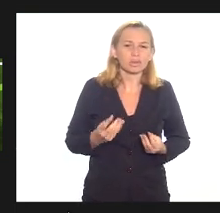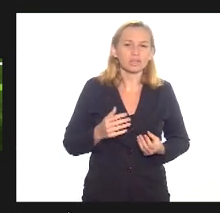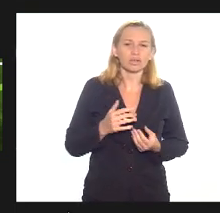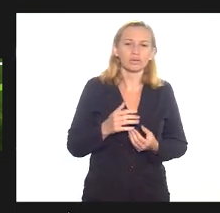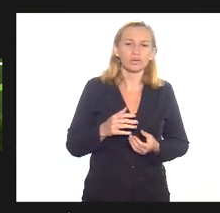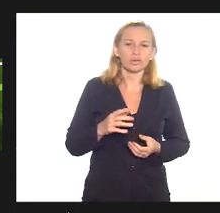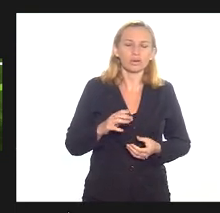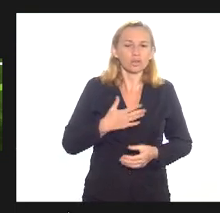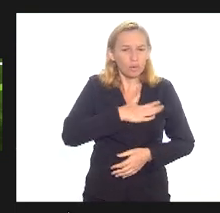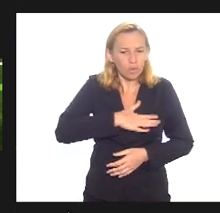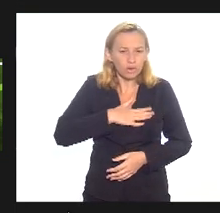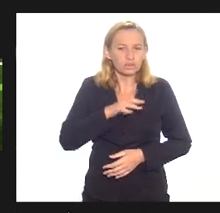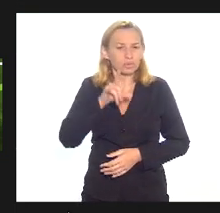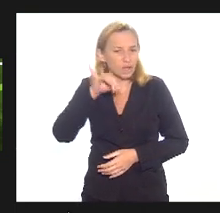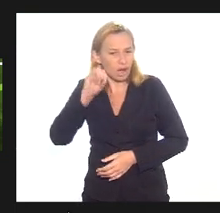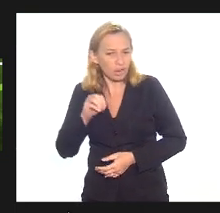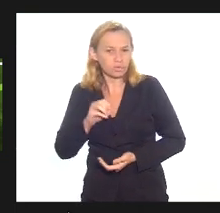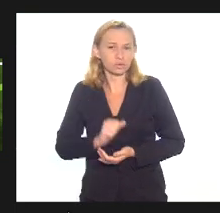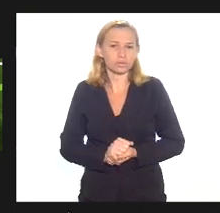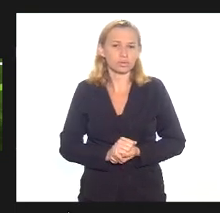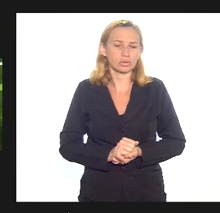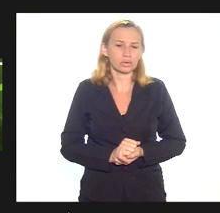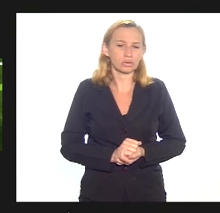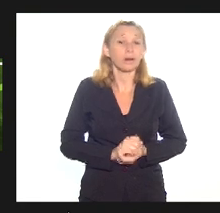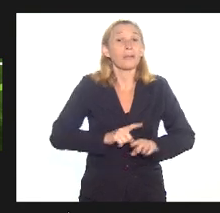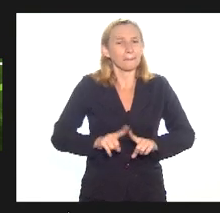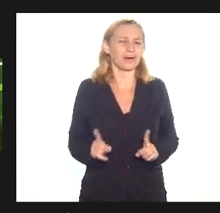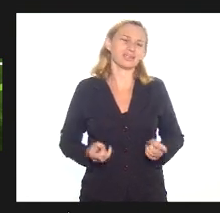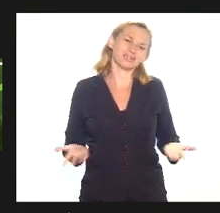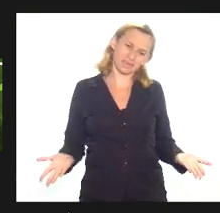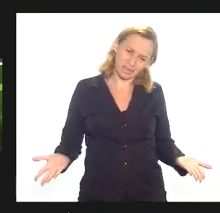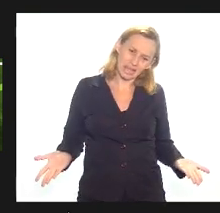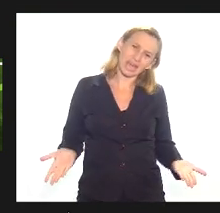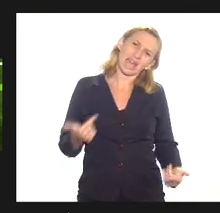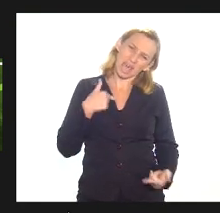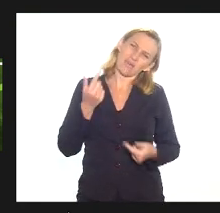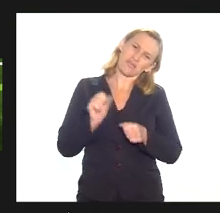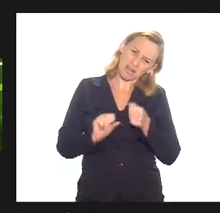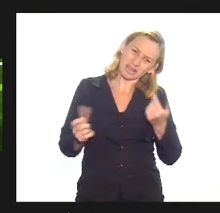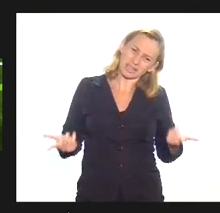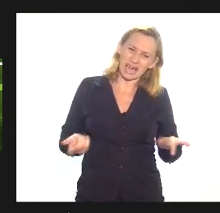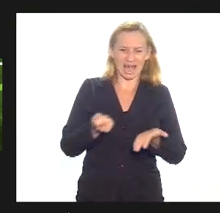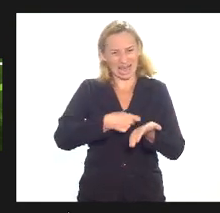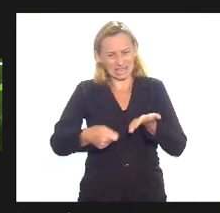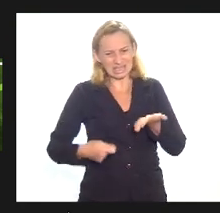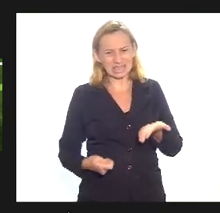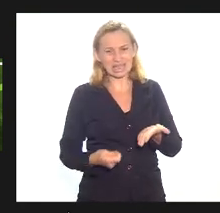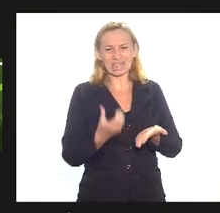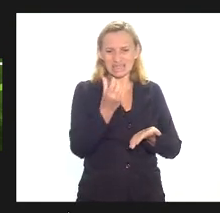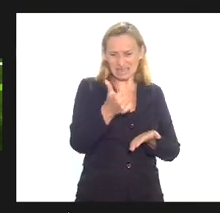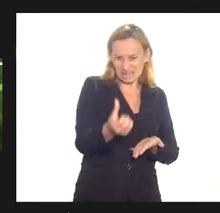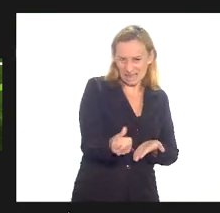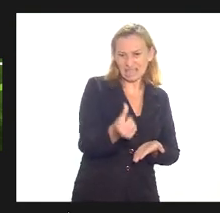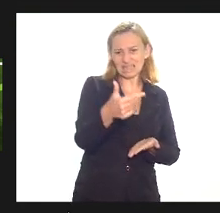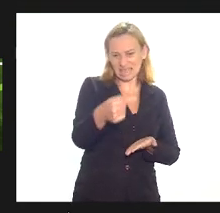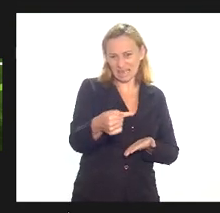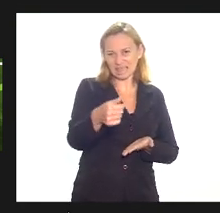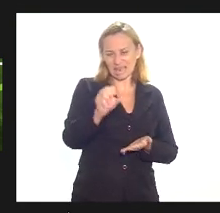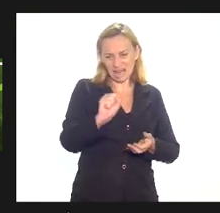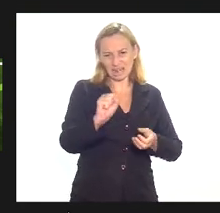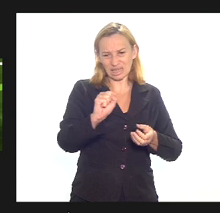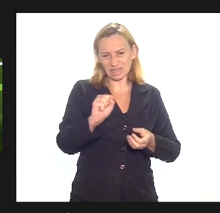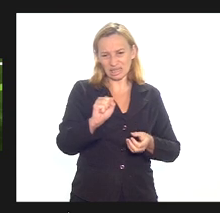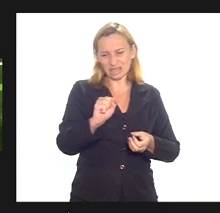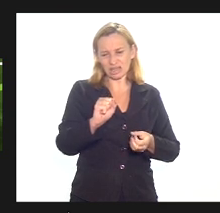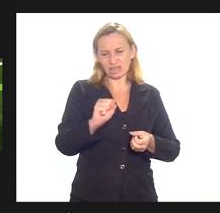pelo Claudio todo mundo sabe mas porra como é que eu vou fazer assinar um negócio 6 anos 7 anos mais 10 anos sem